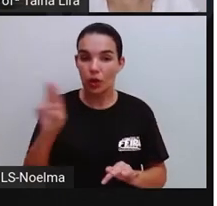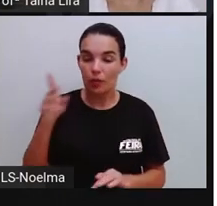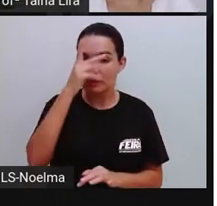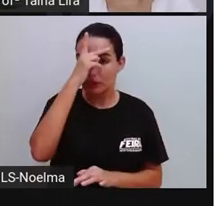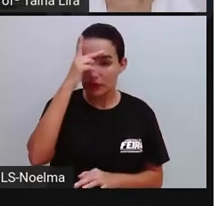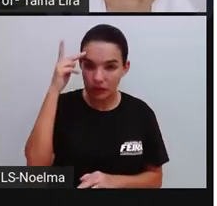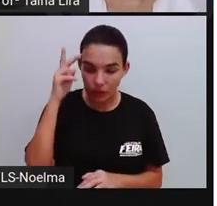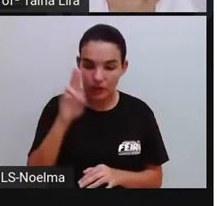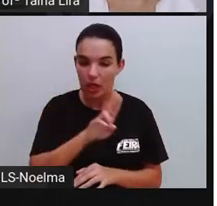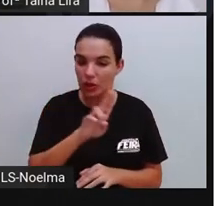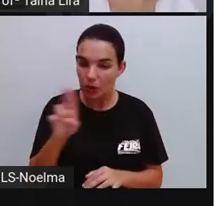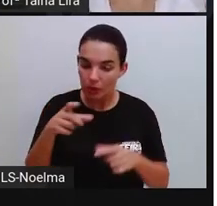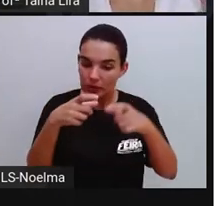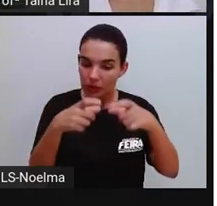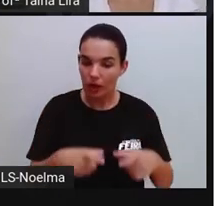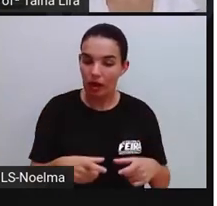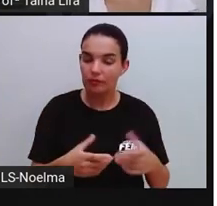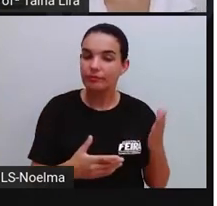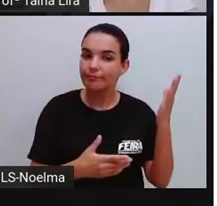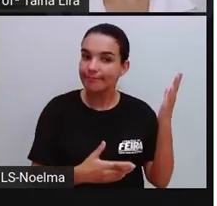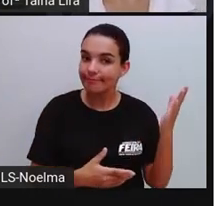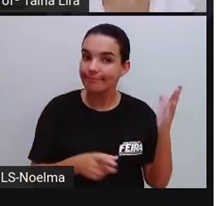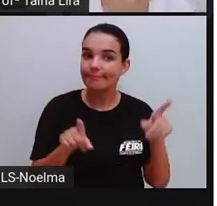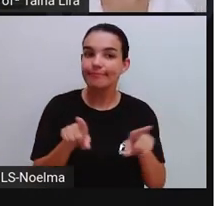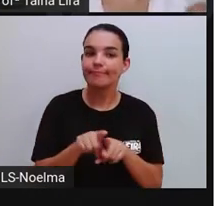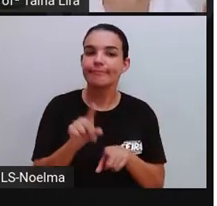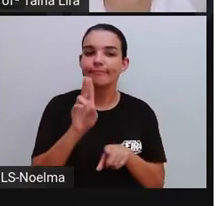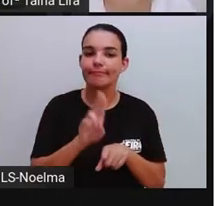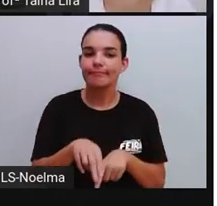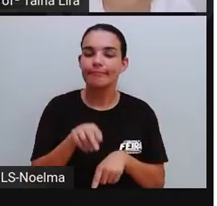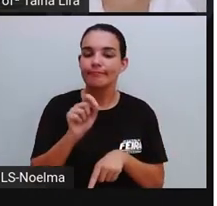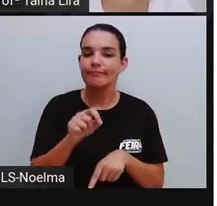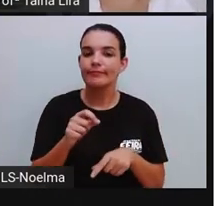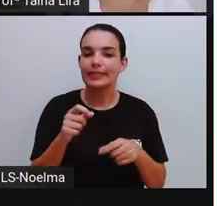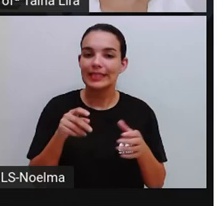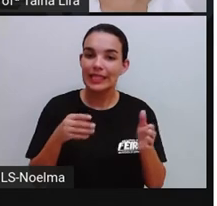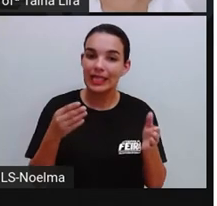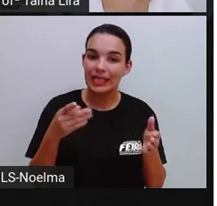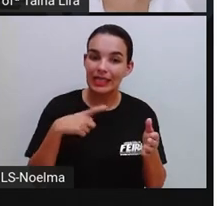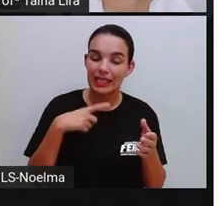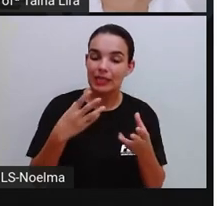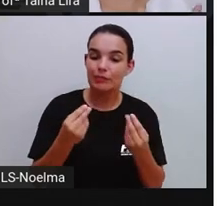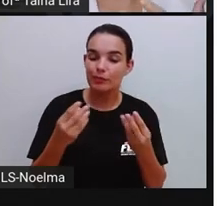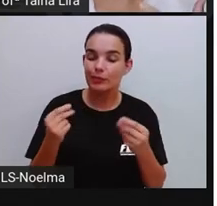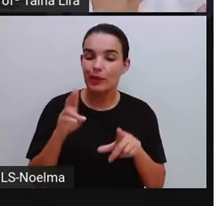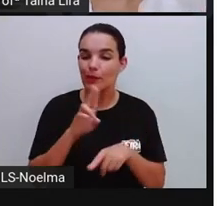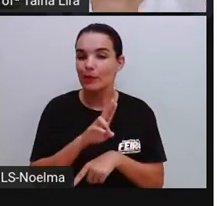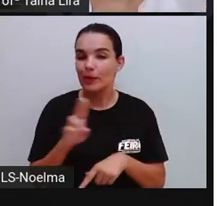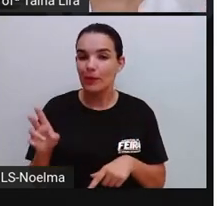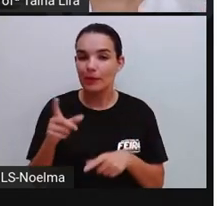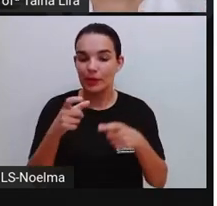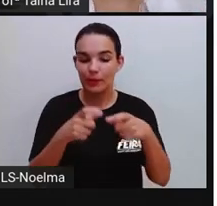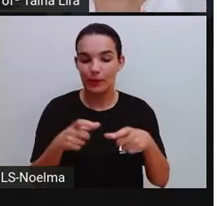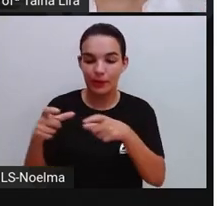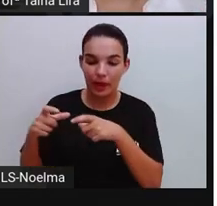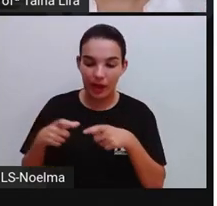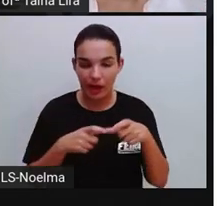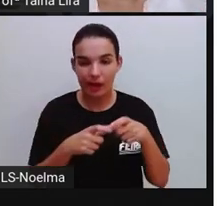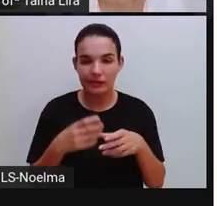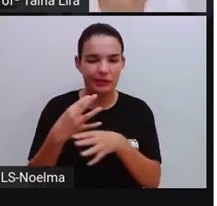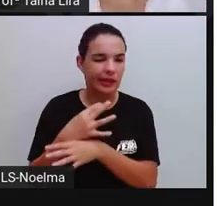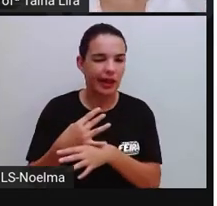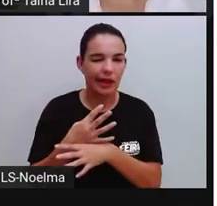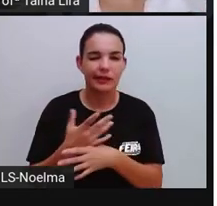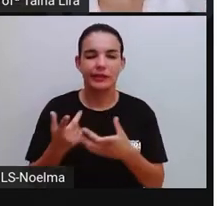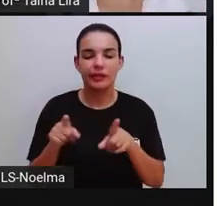esse é o tipo de texto que vai entrar muito nome de lugares e de pessoas, né? Pessoa, não só o nome